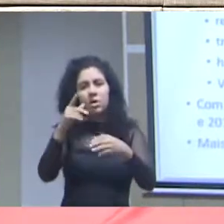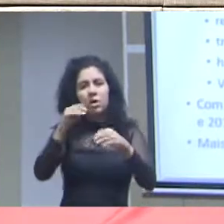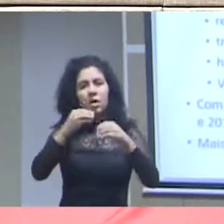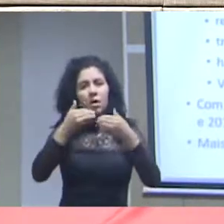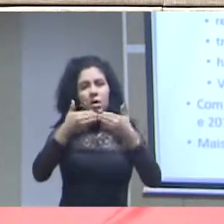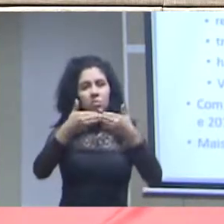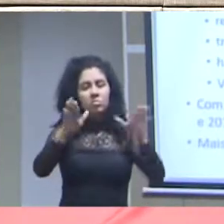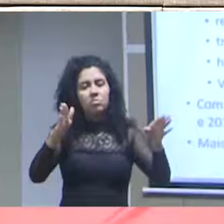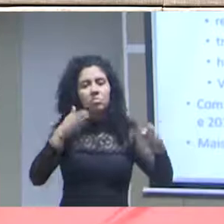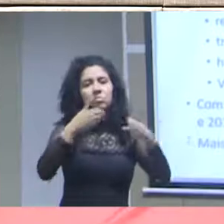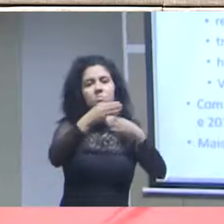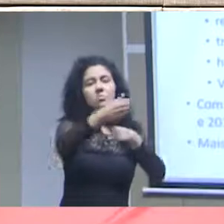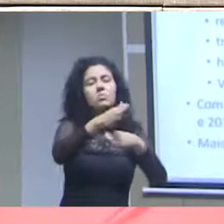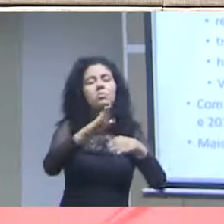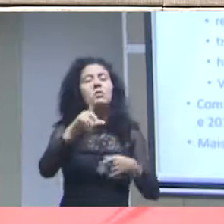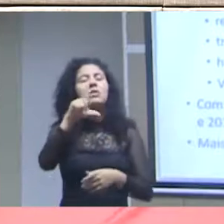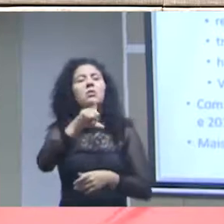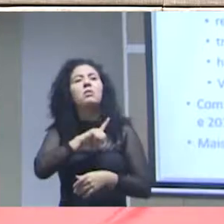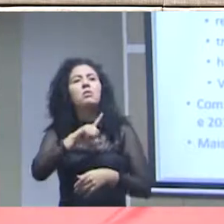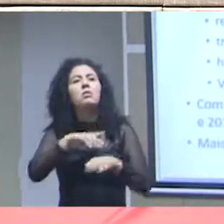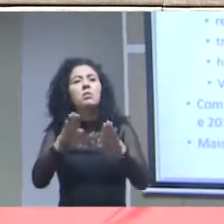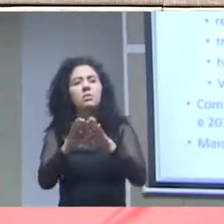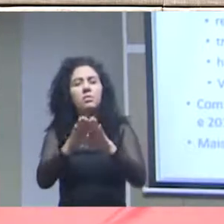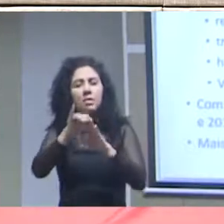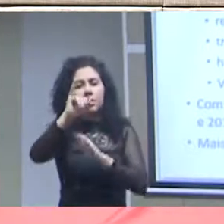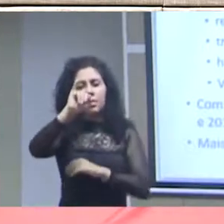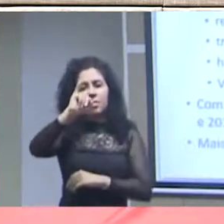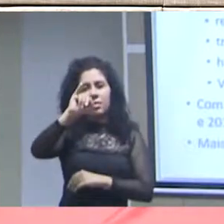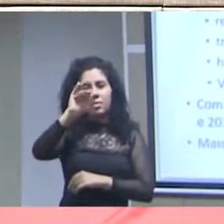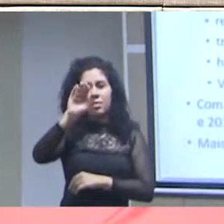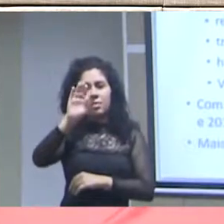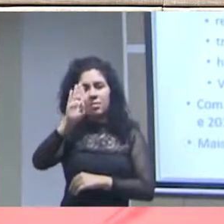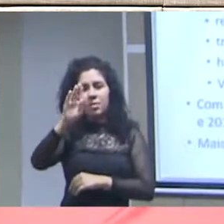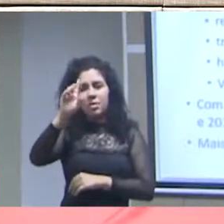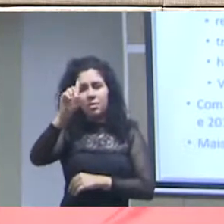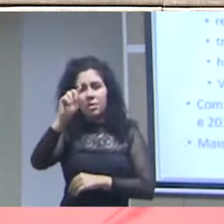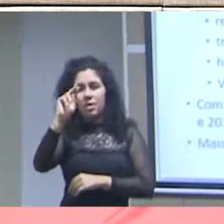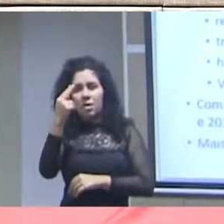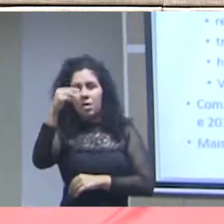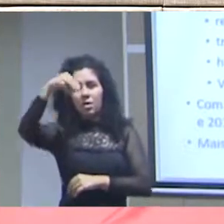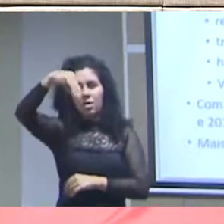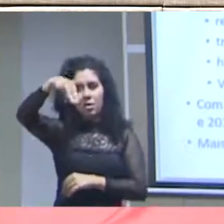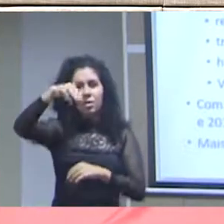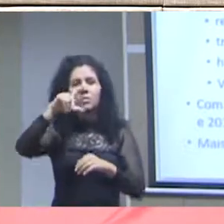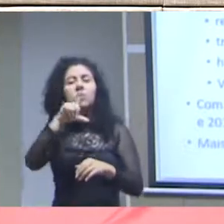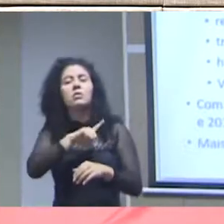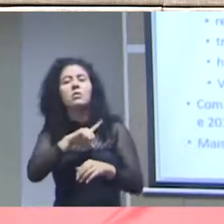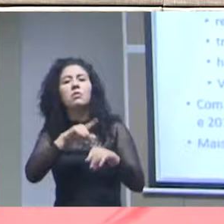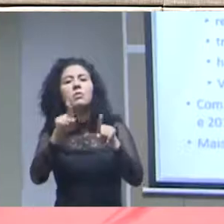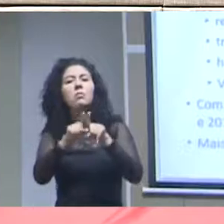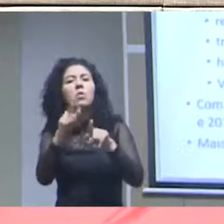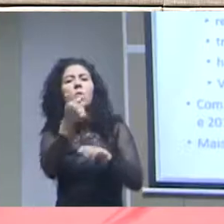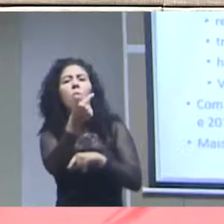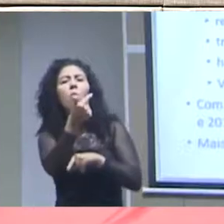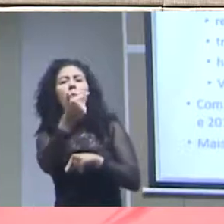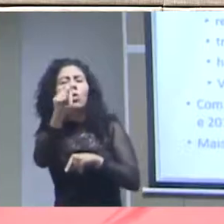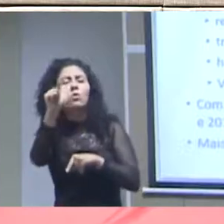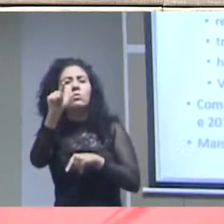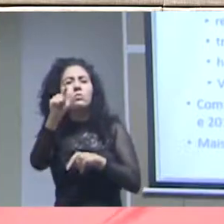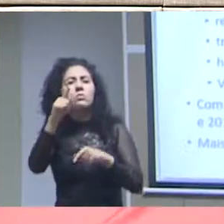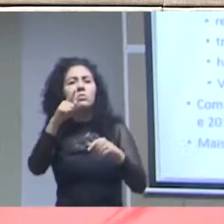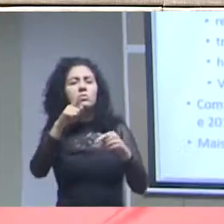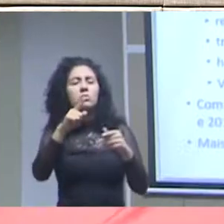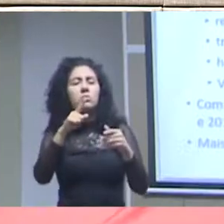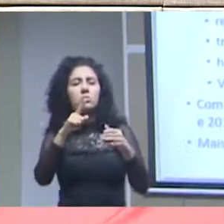do IDHM outros 200 indicadores de diversos setores